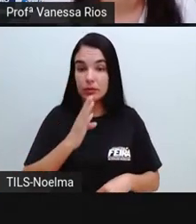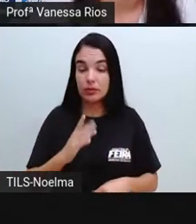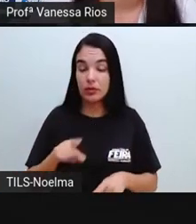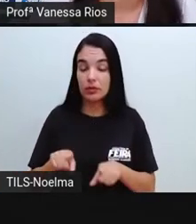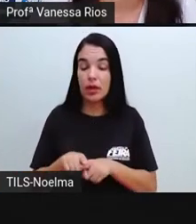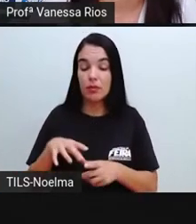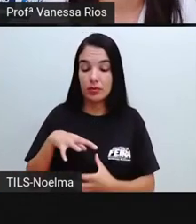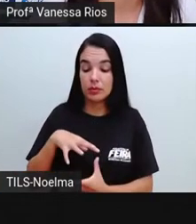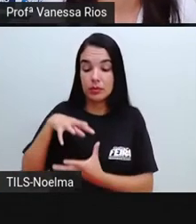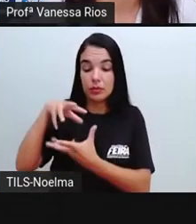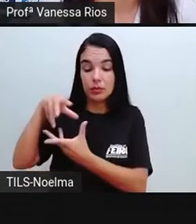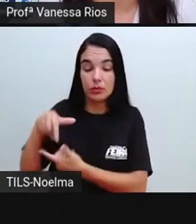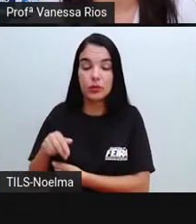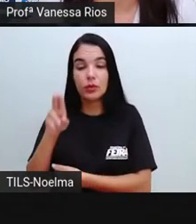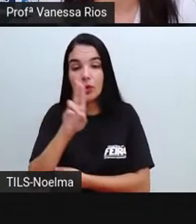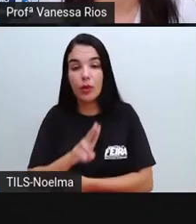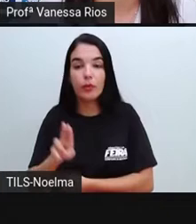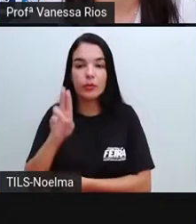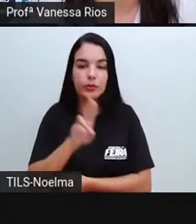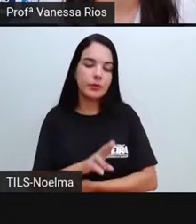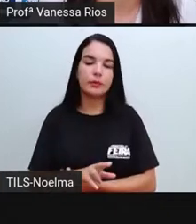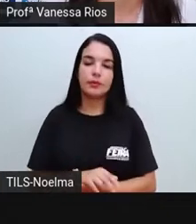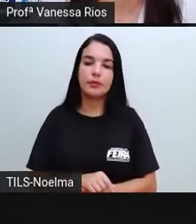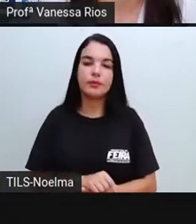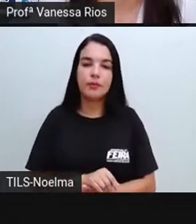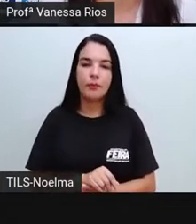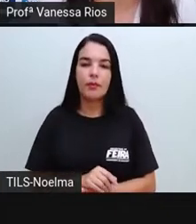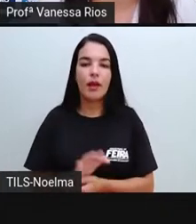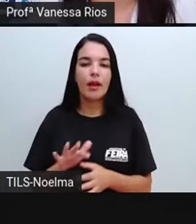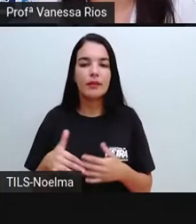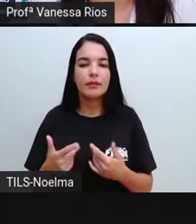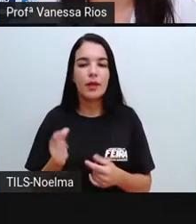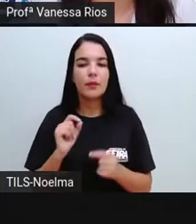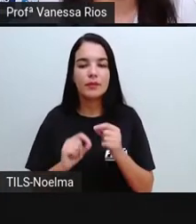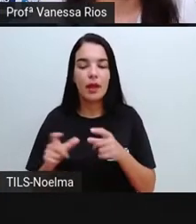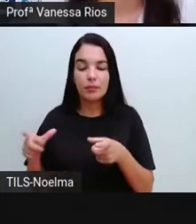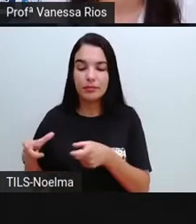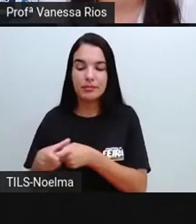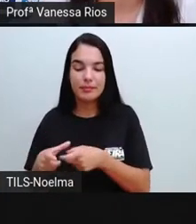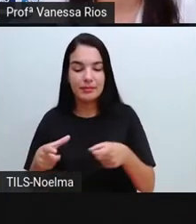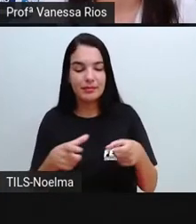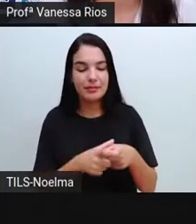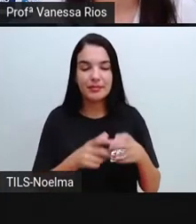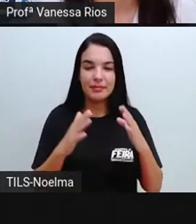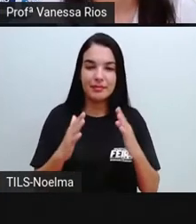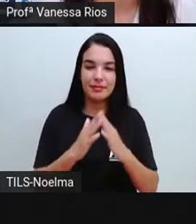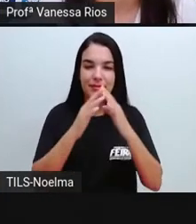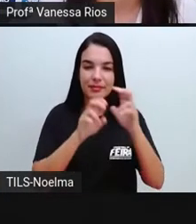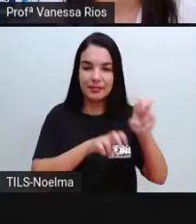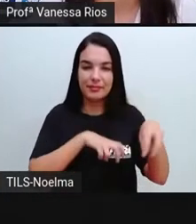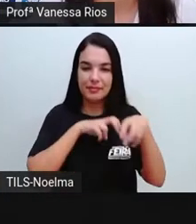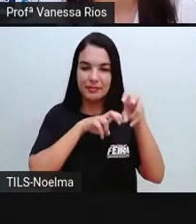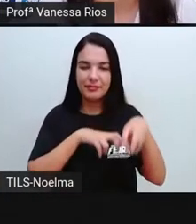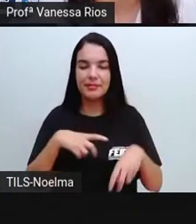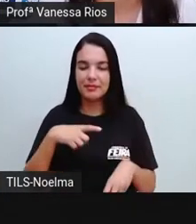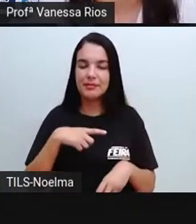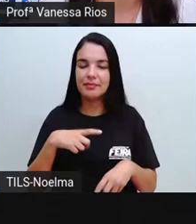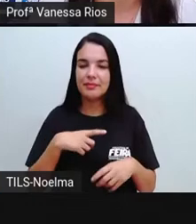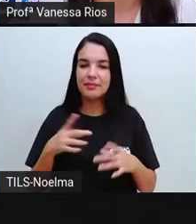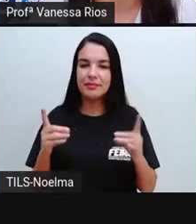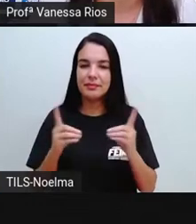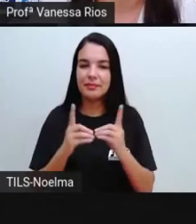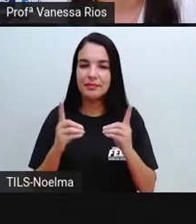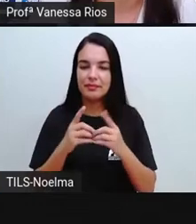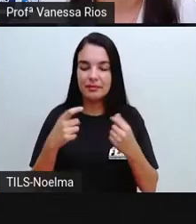mundo utiliza e tem aí nessas pequenas produções, né? A maior parte do atendimento de suas